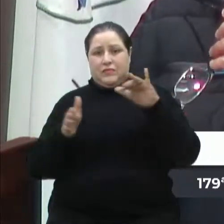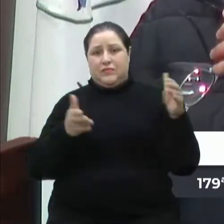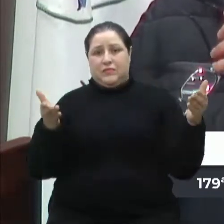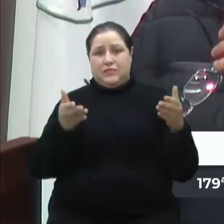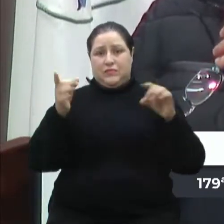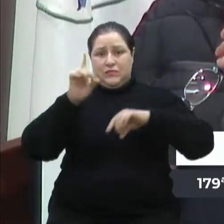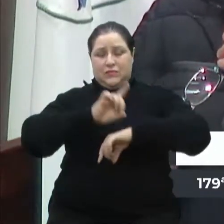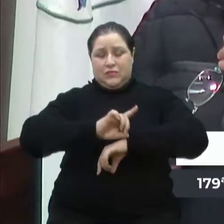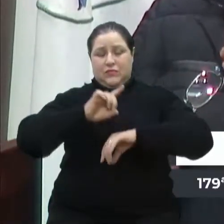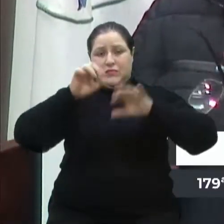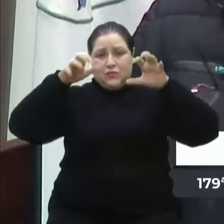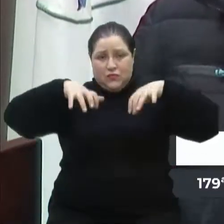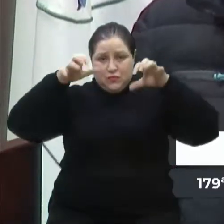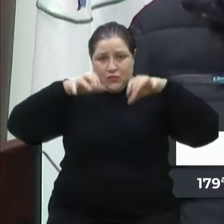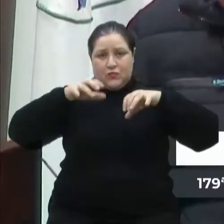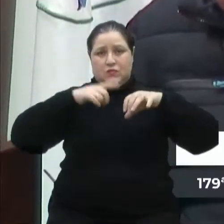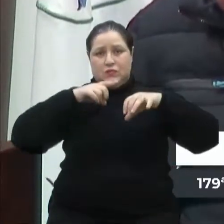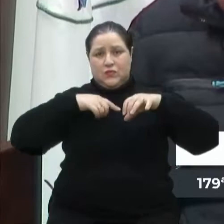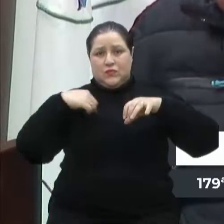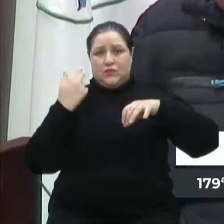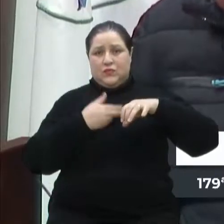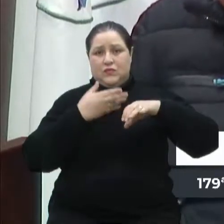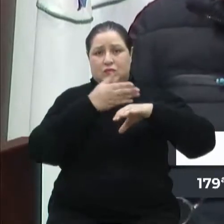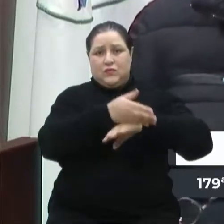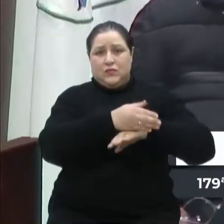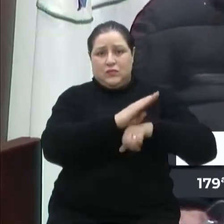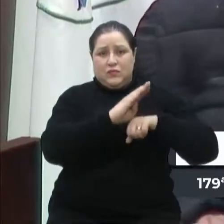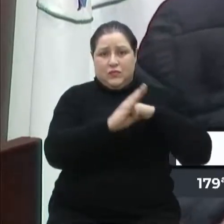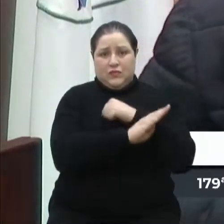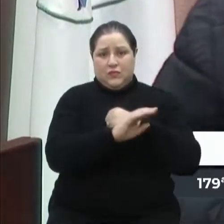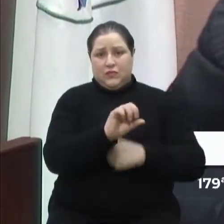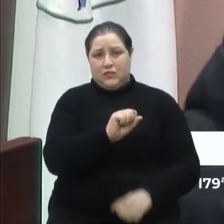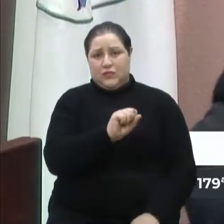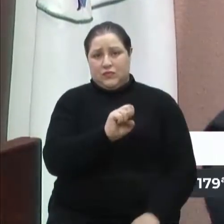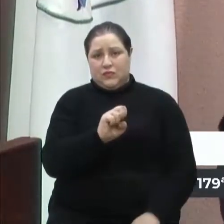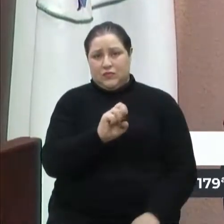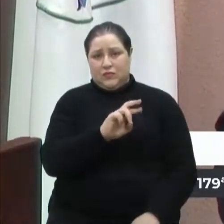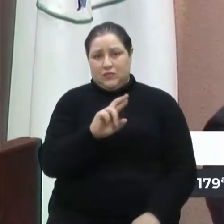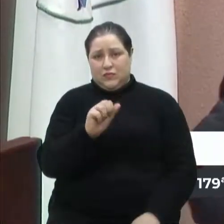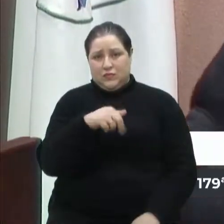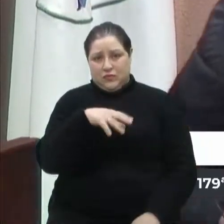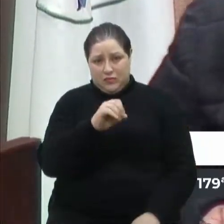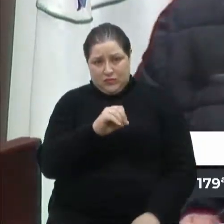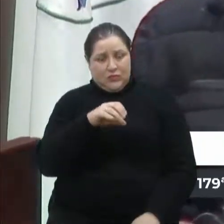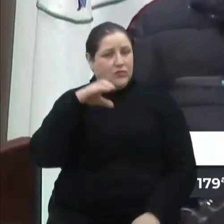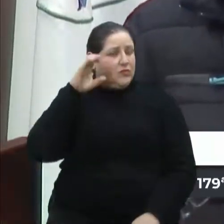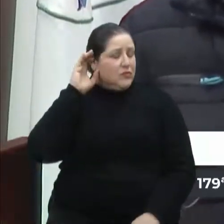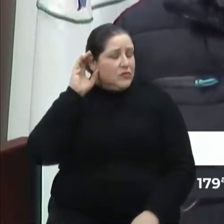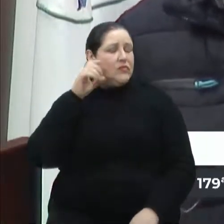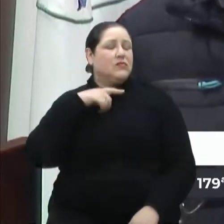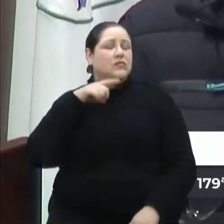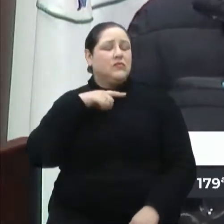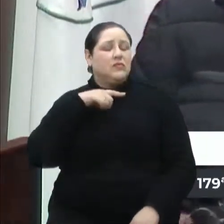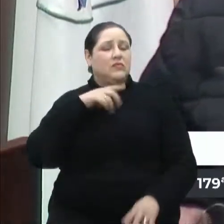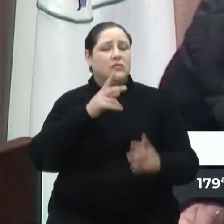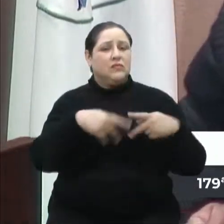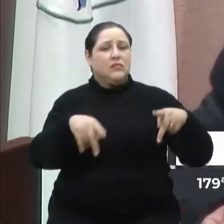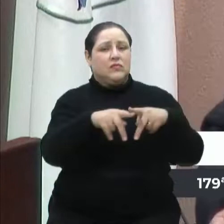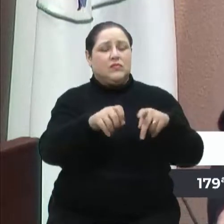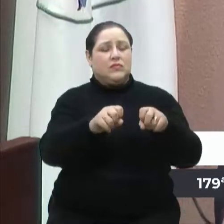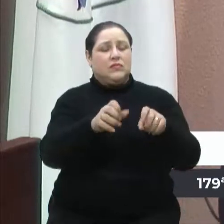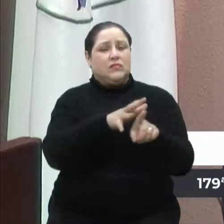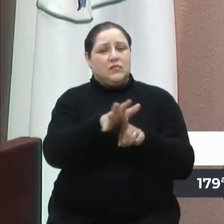lideranças, encaminhando as demandas. Mas imaginem, nobre colega Clóvis, se nós não